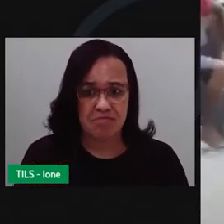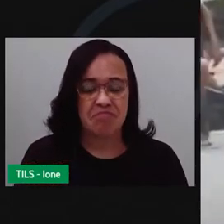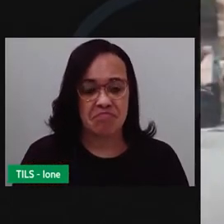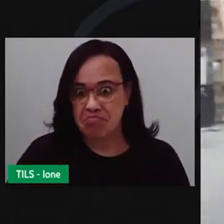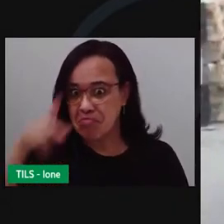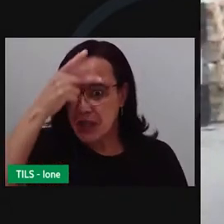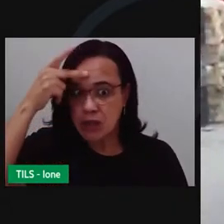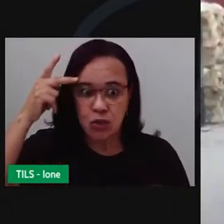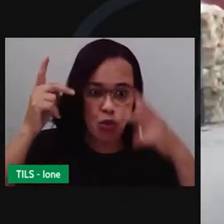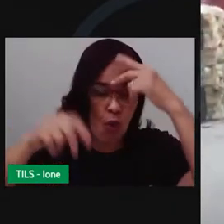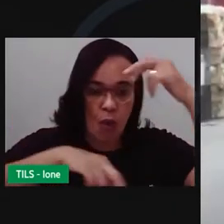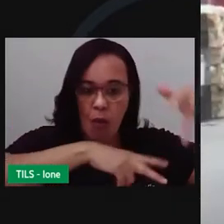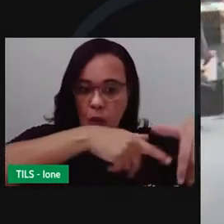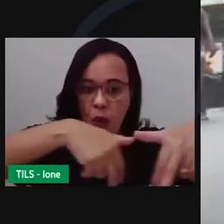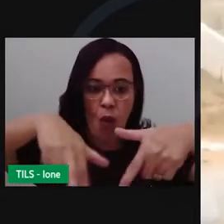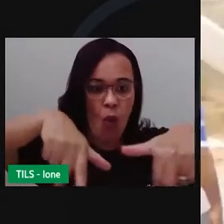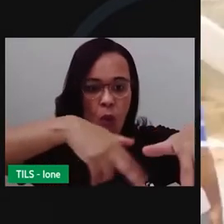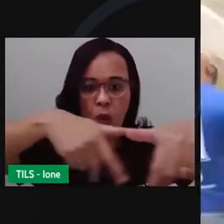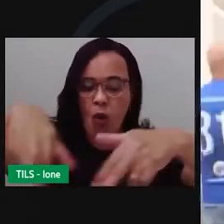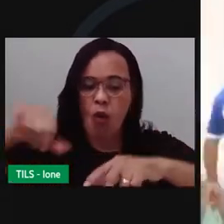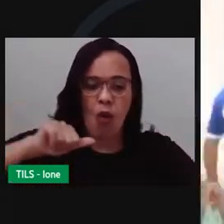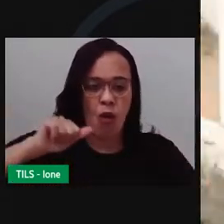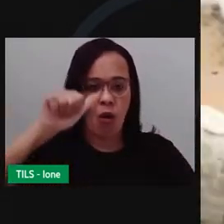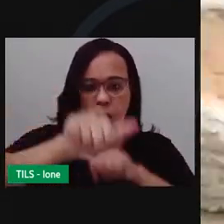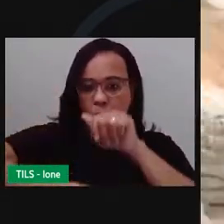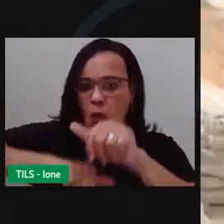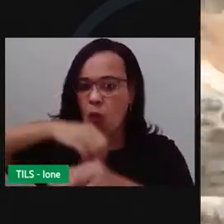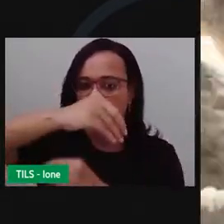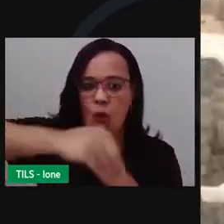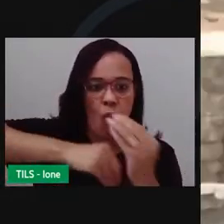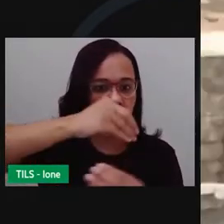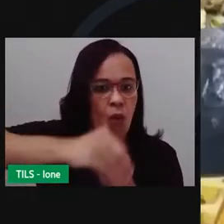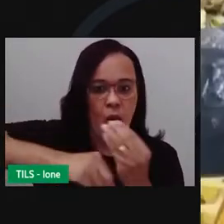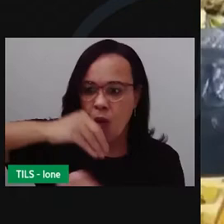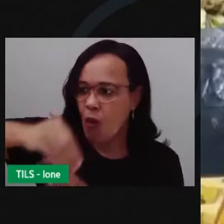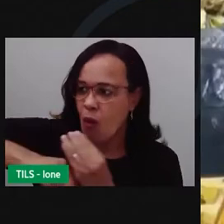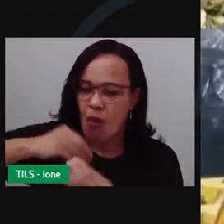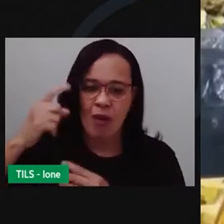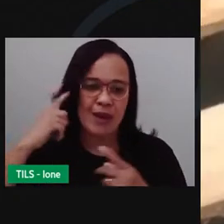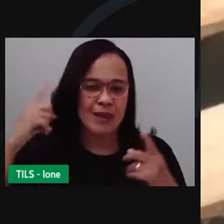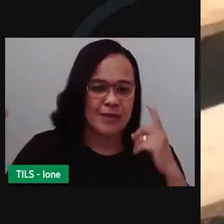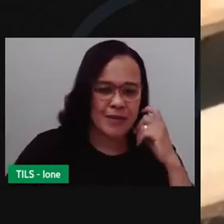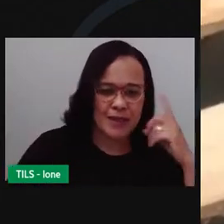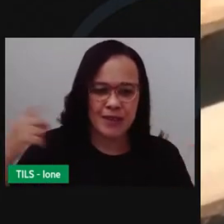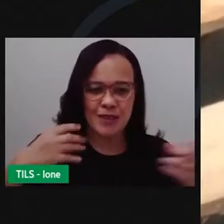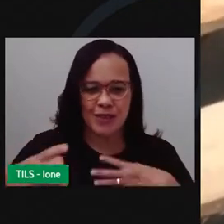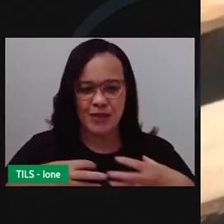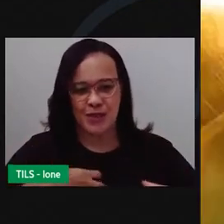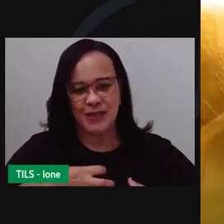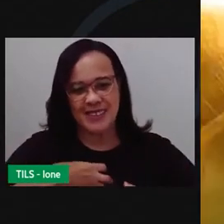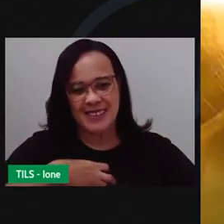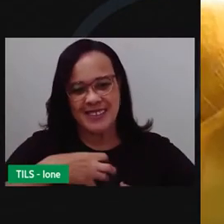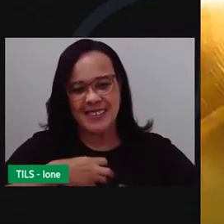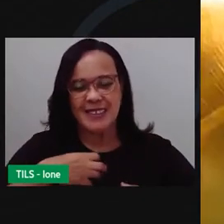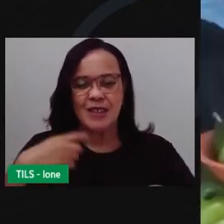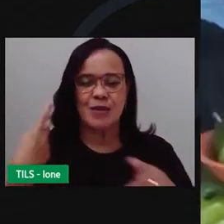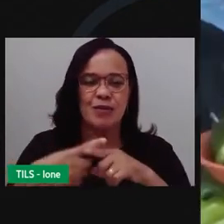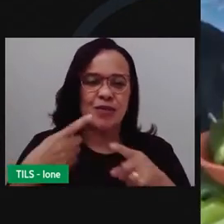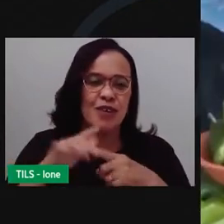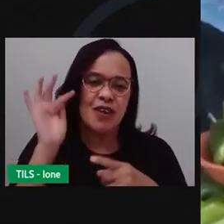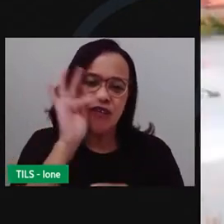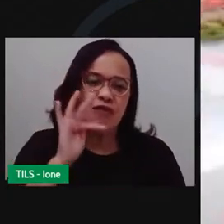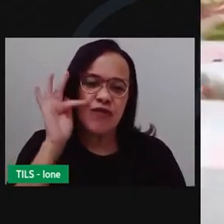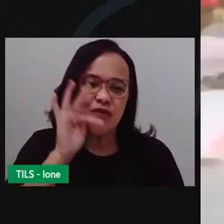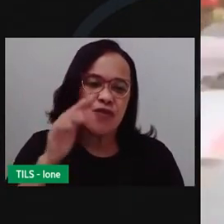A mistura de sons anuncia onde estamos. Quando se unem as infinitas cores das frutas e